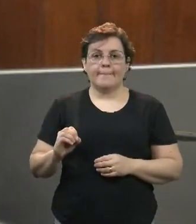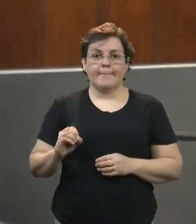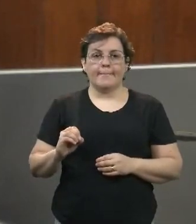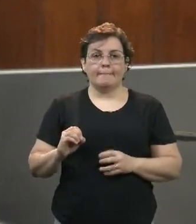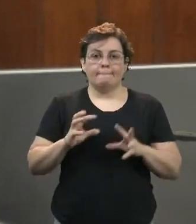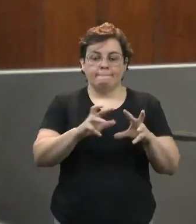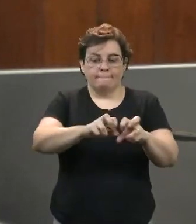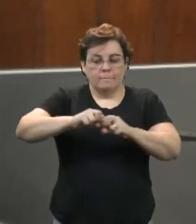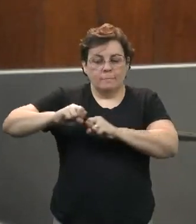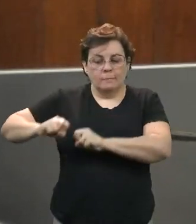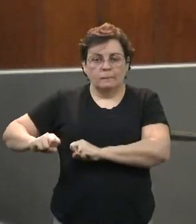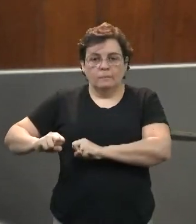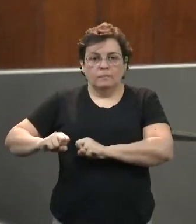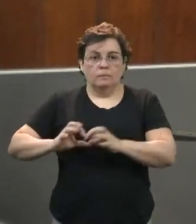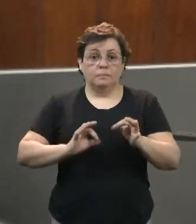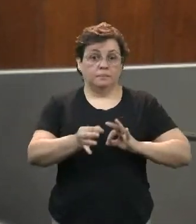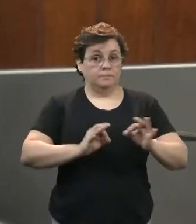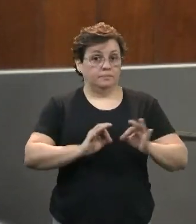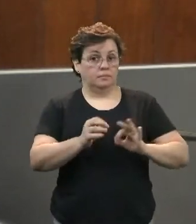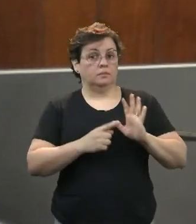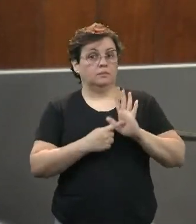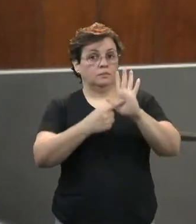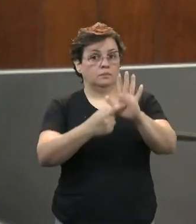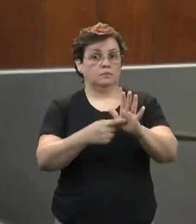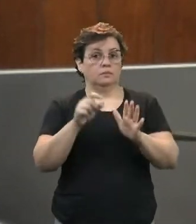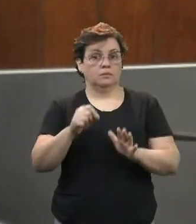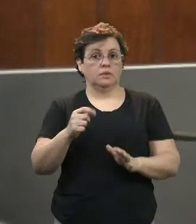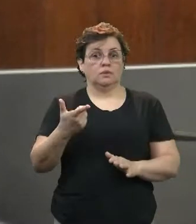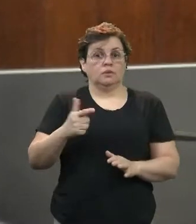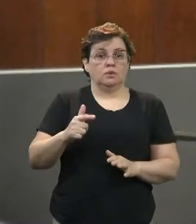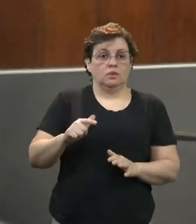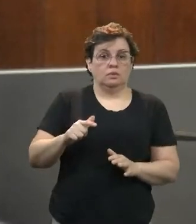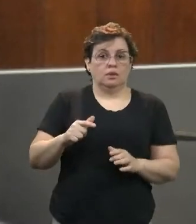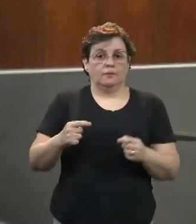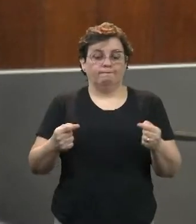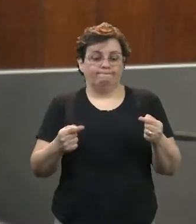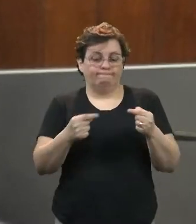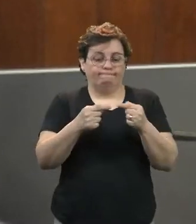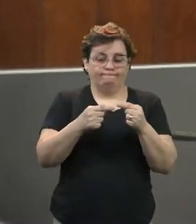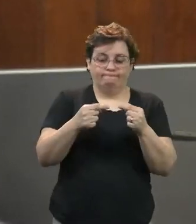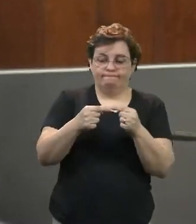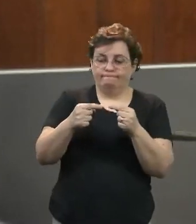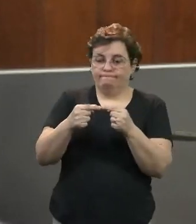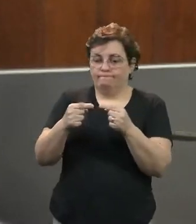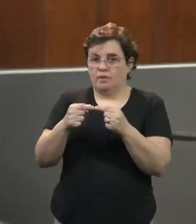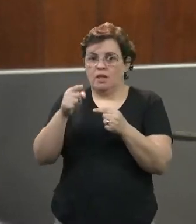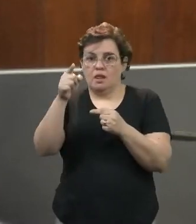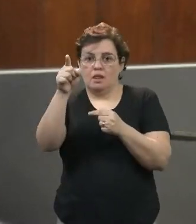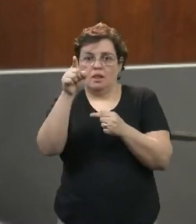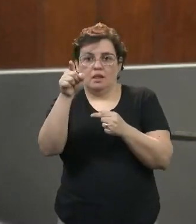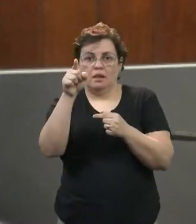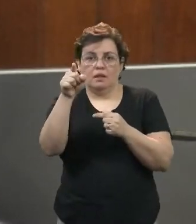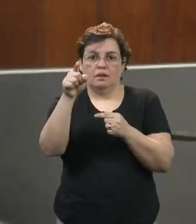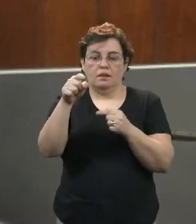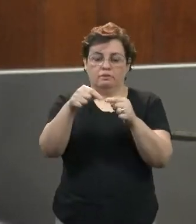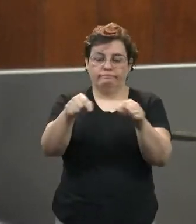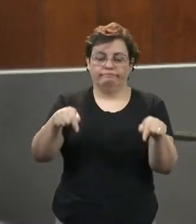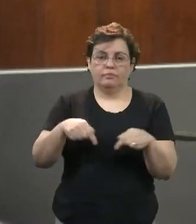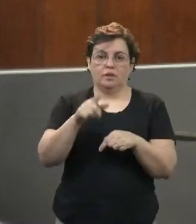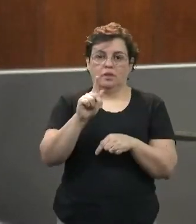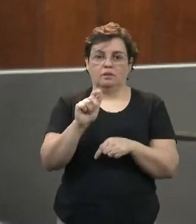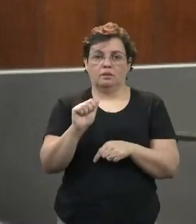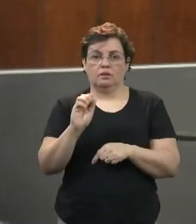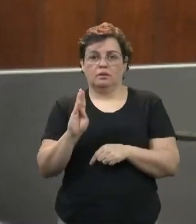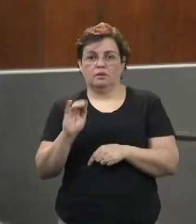retirando o projeto, o mostra que não há uma sintonia de alguém do gabinete e